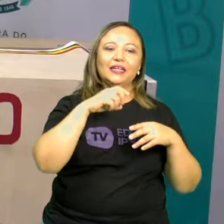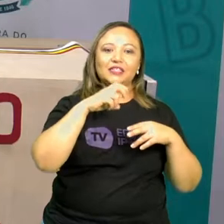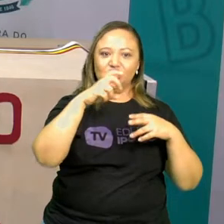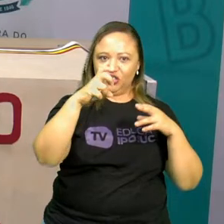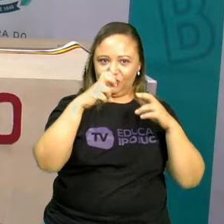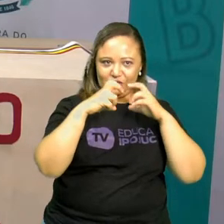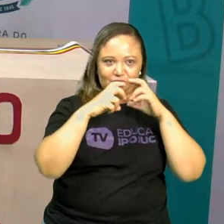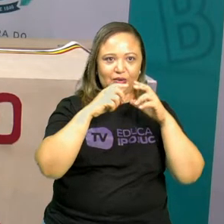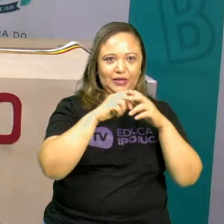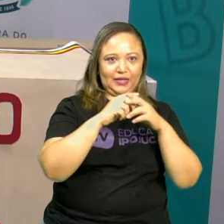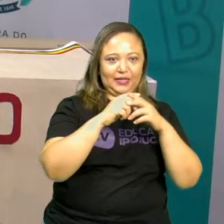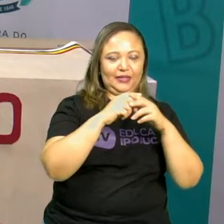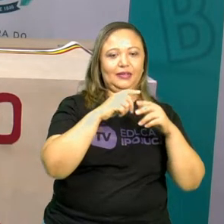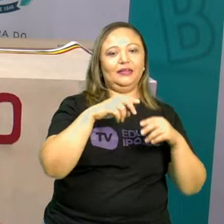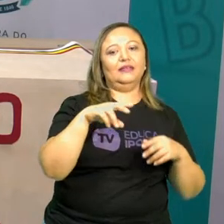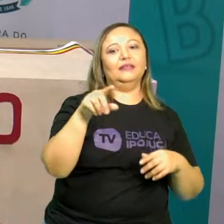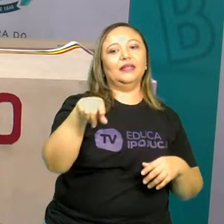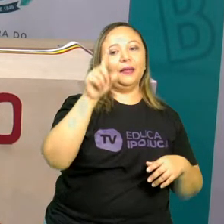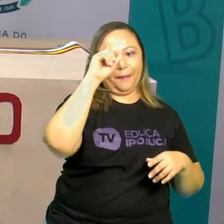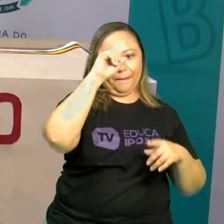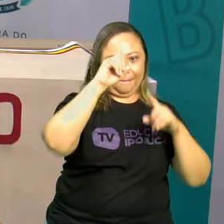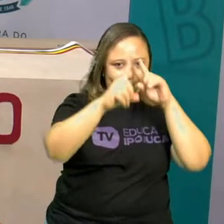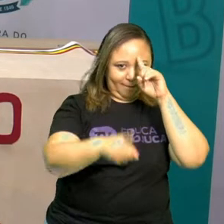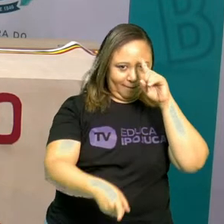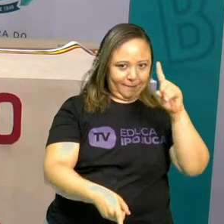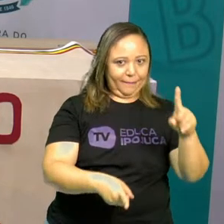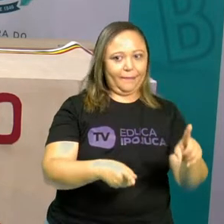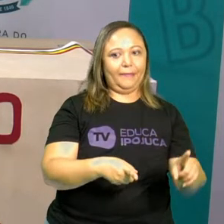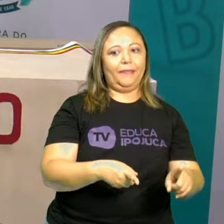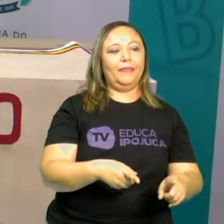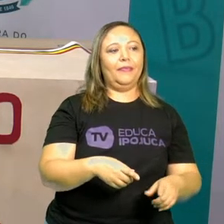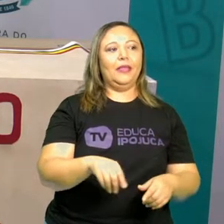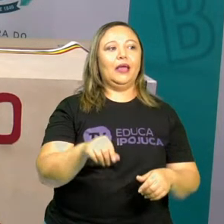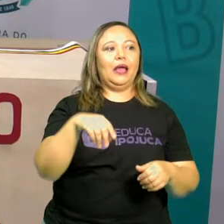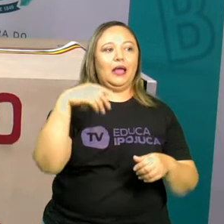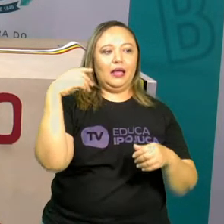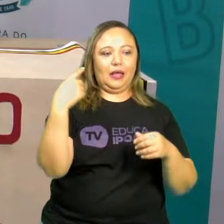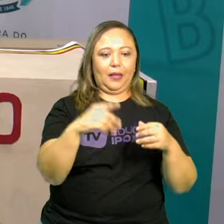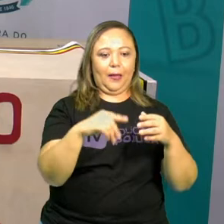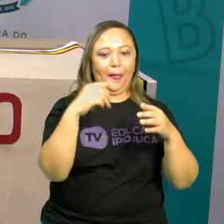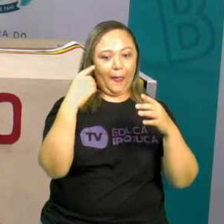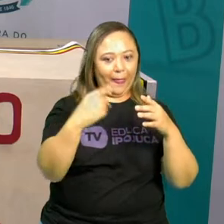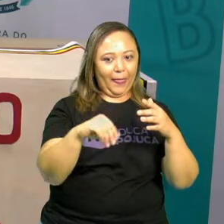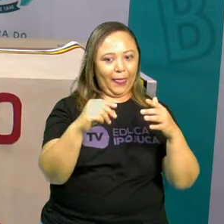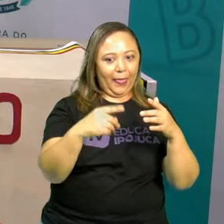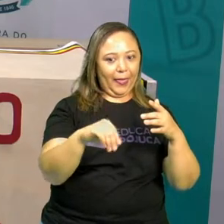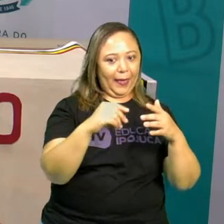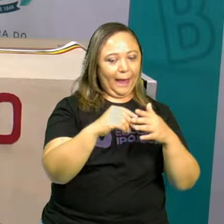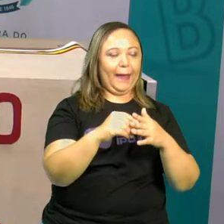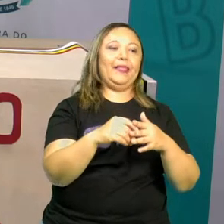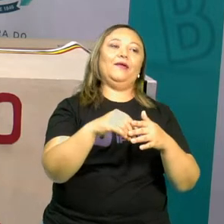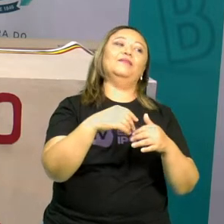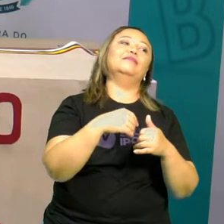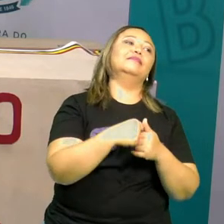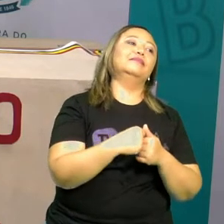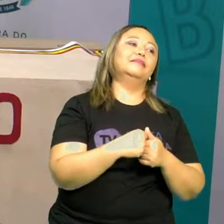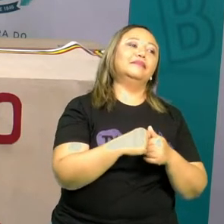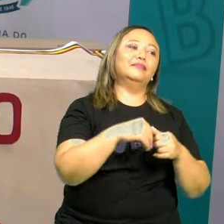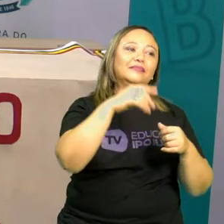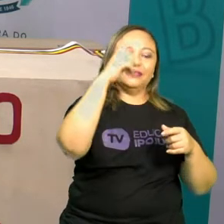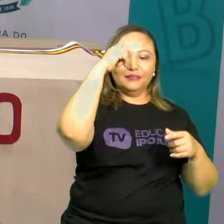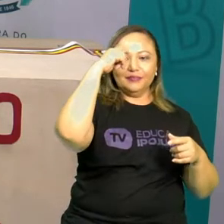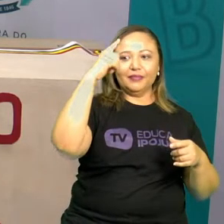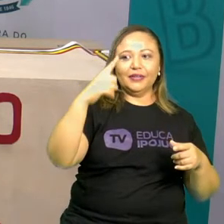Abacaxi. Xiii. Quando eu mandar, vou. E se não for, a gente paga uma prenda, tá certo? E